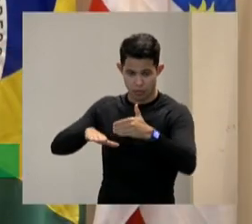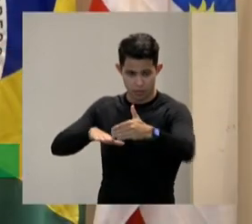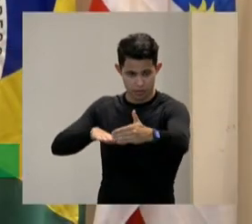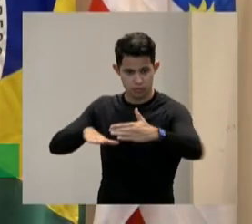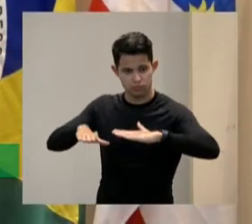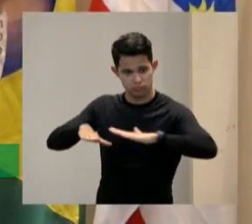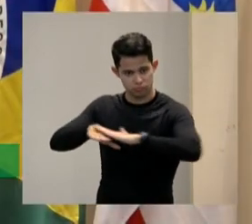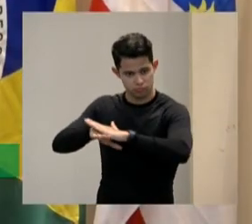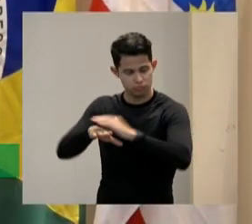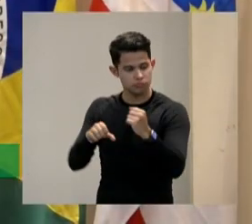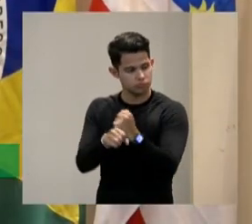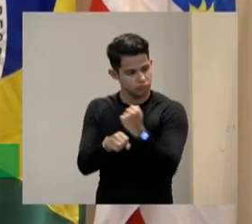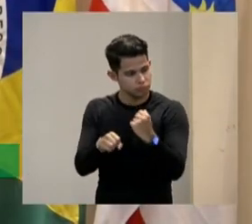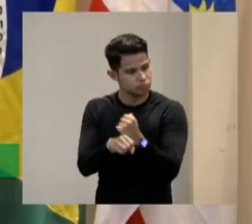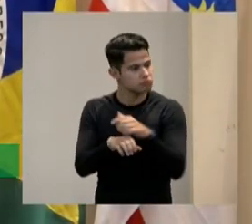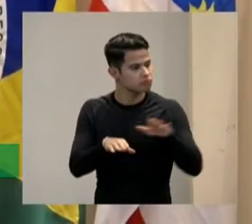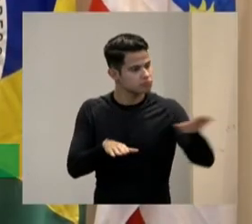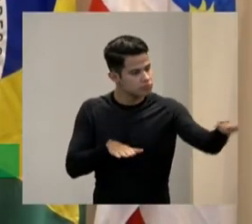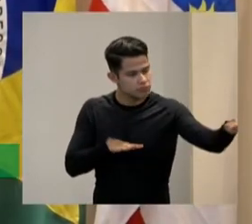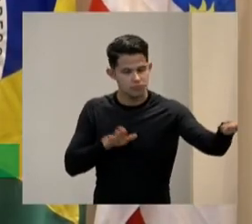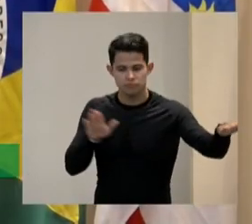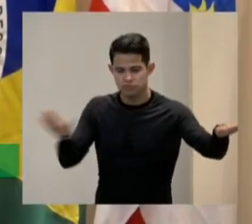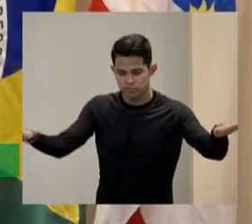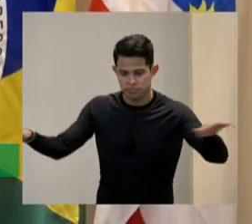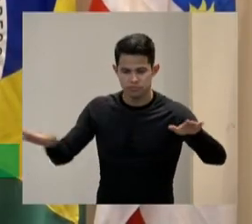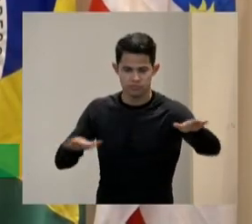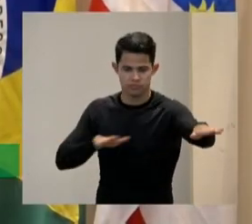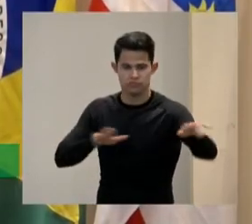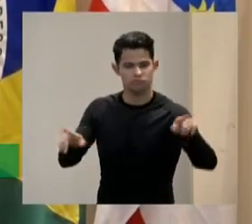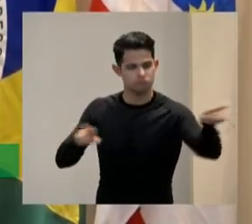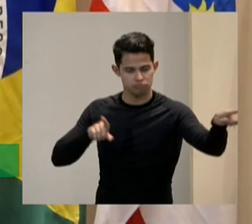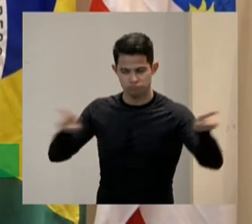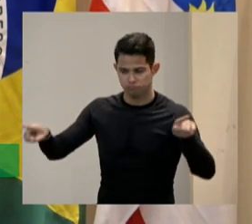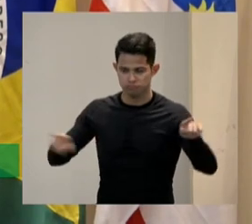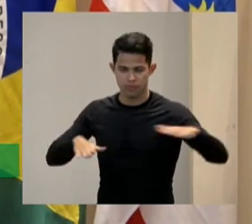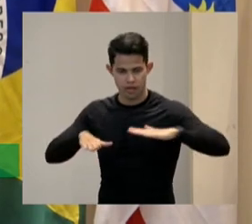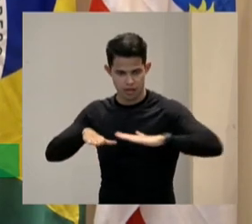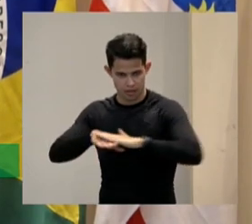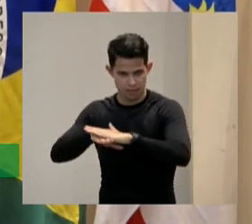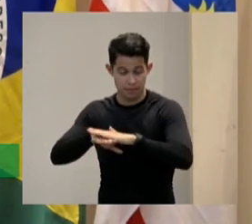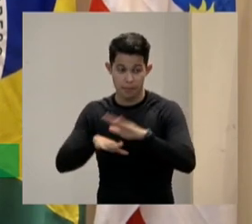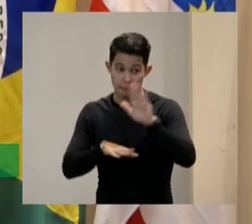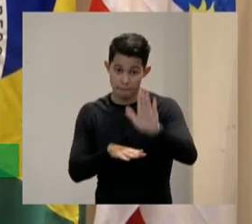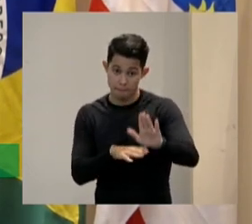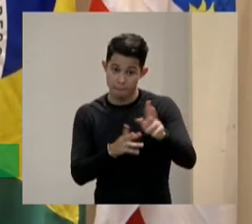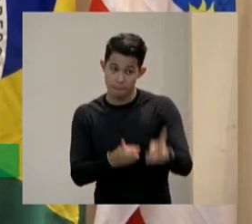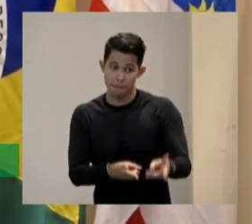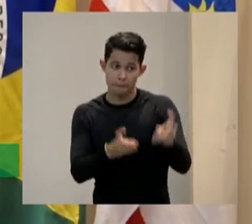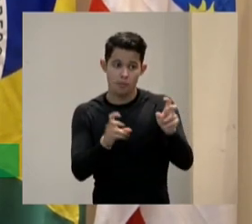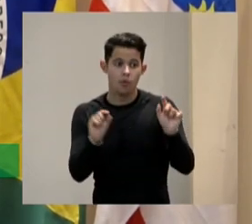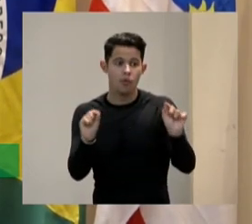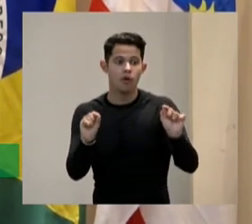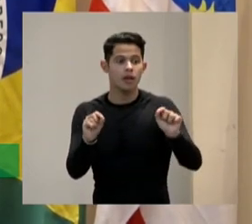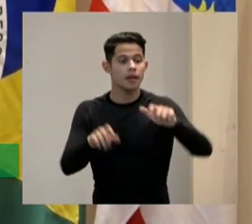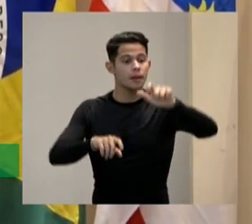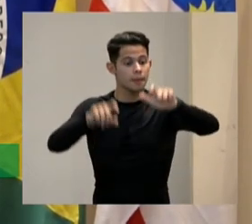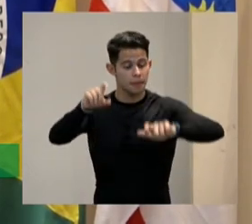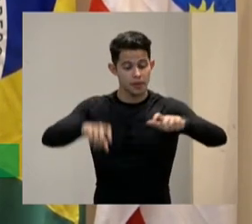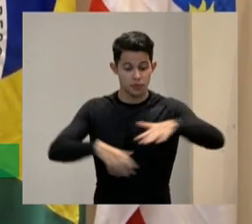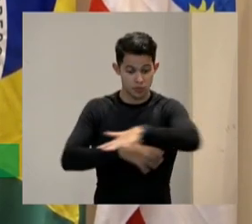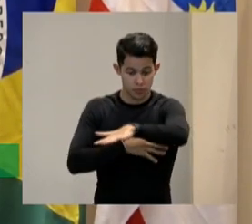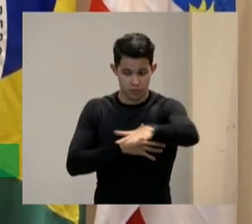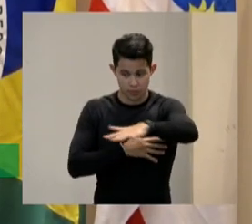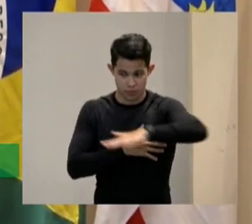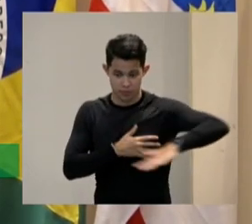construí rampas em todo quanto lugar construíam rampas e tal e aí observaram que a população de cadeirantes